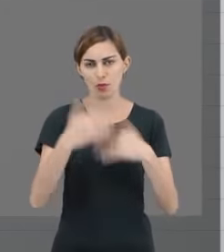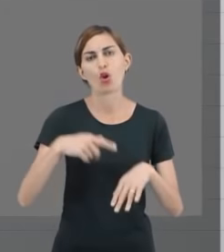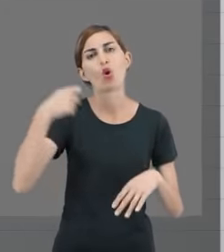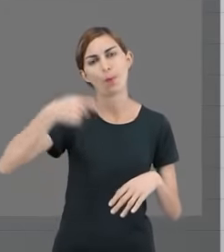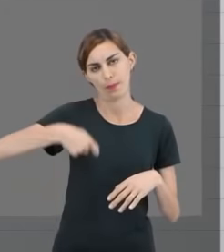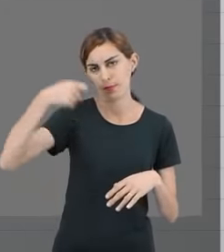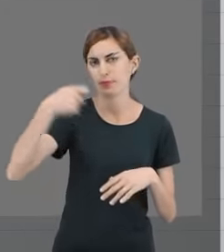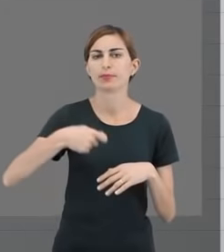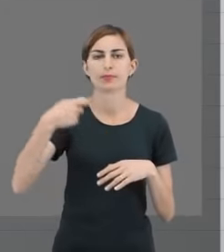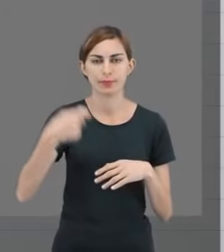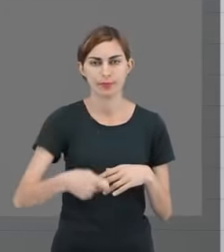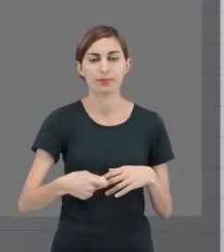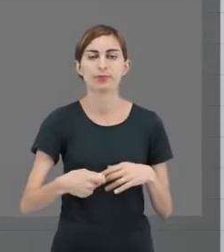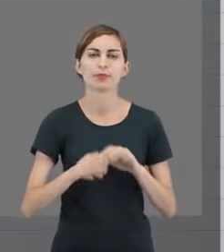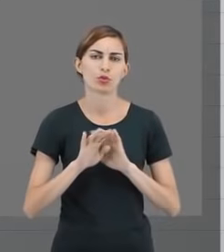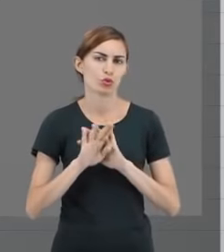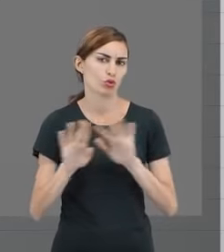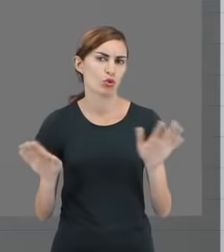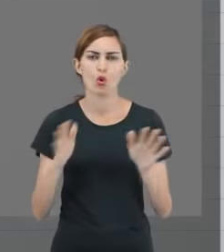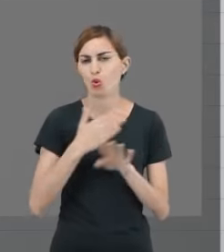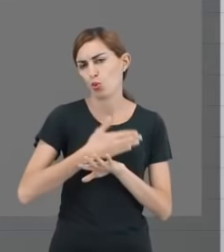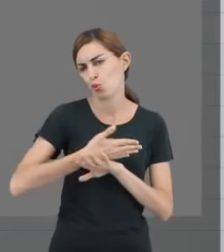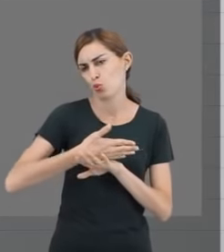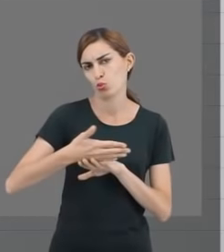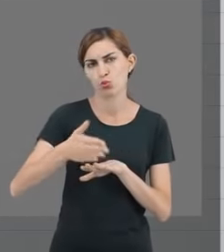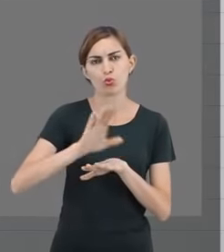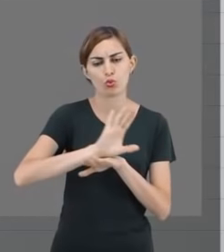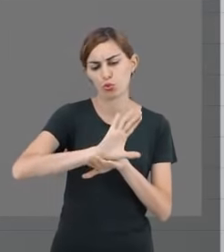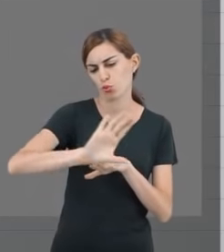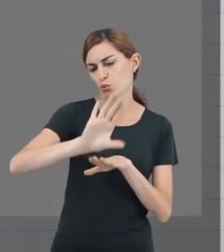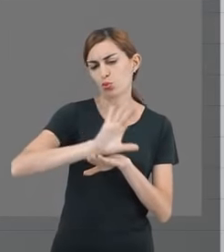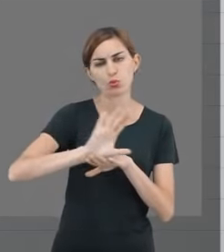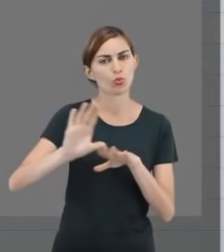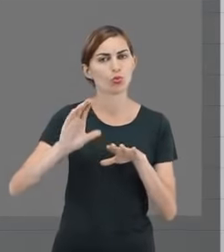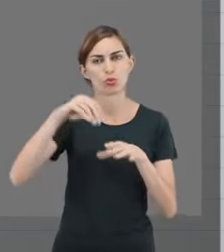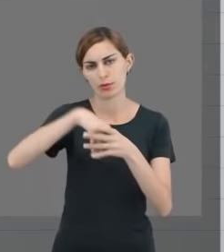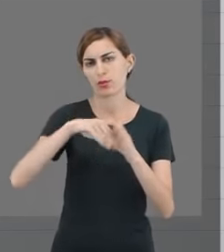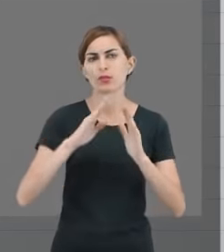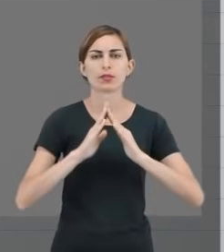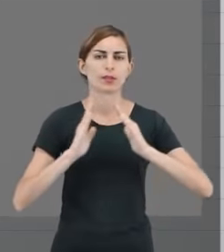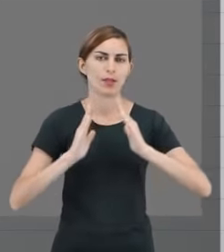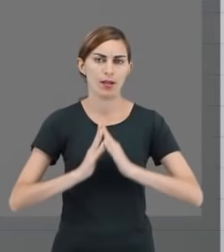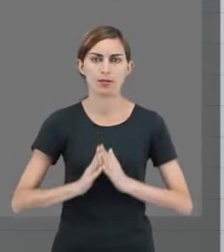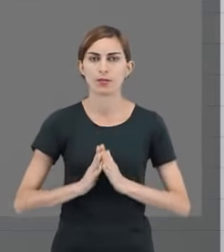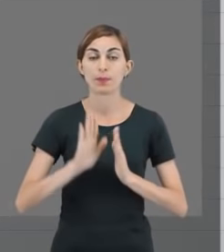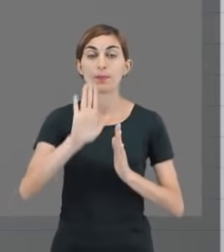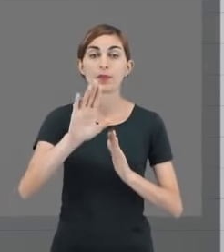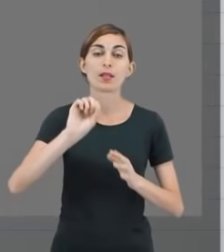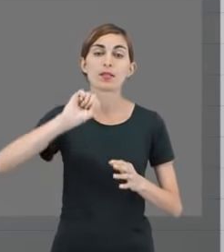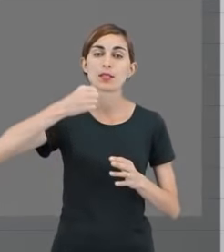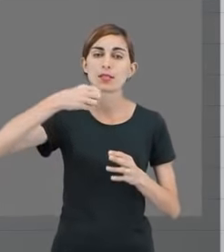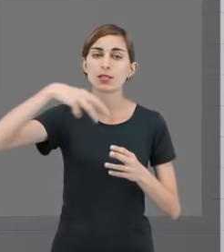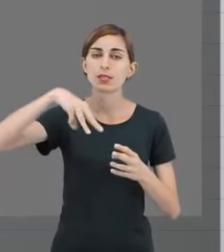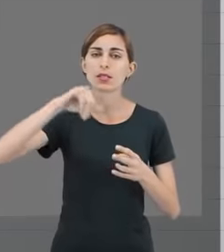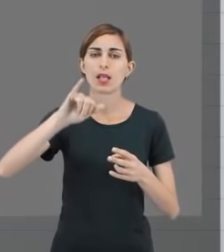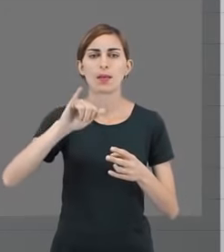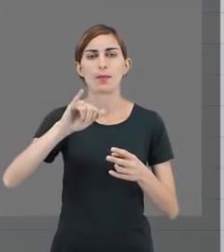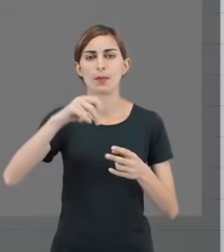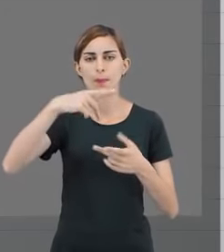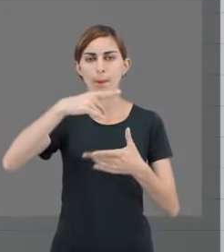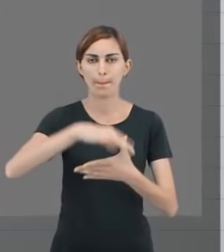obrigatório. No mais, você cursa de sua casa tranquilamente. Já no formato semipresencial,